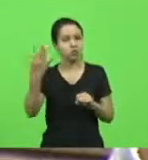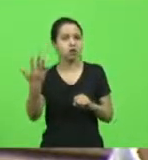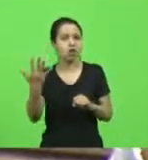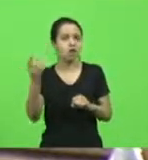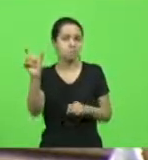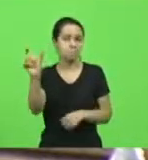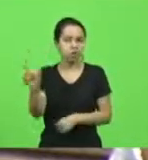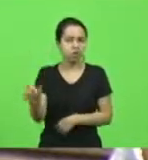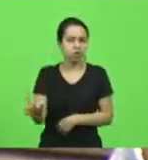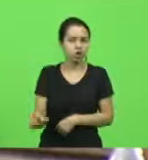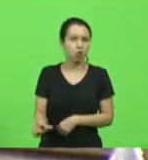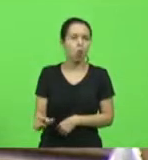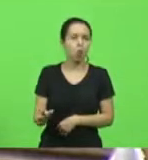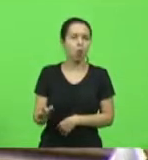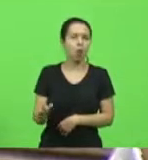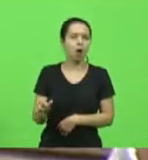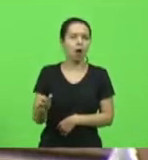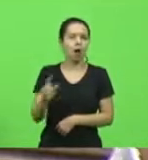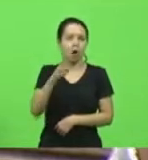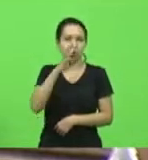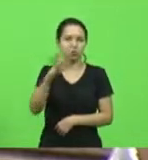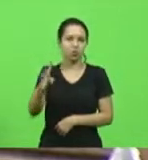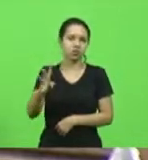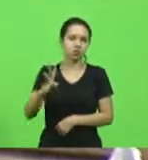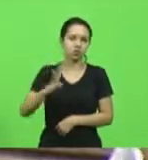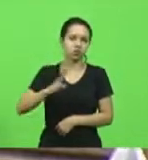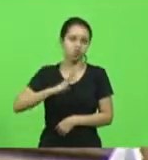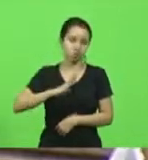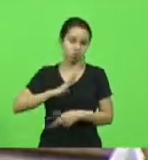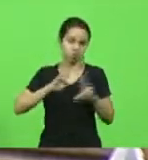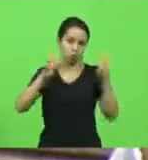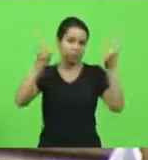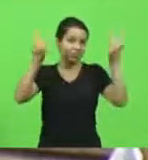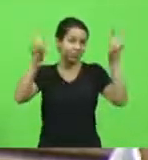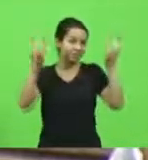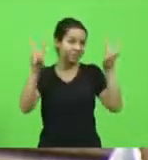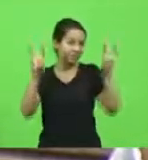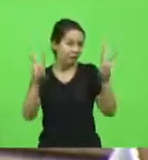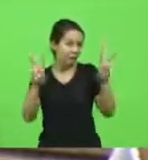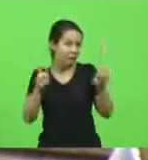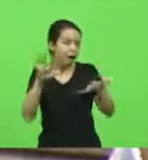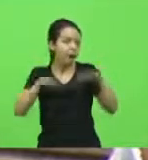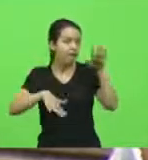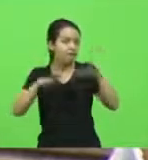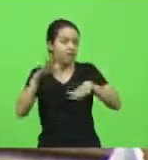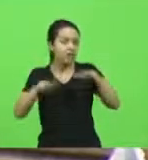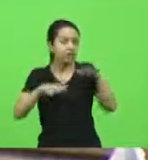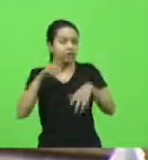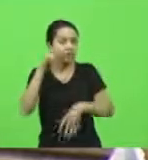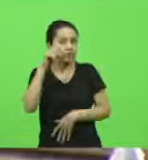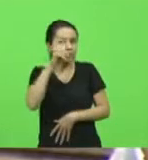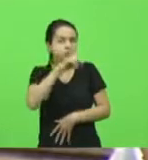ilações sobre temas que às vezes são complexos de se entender.